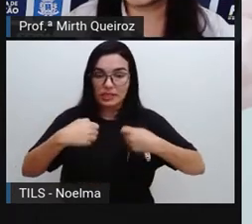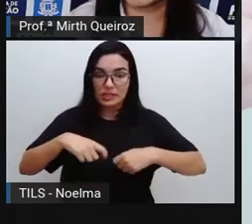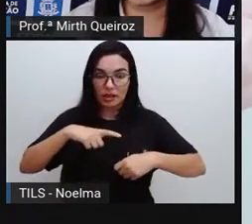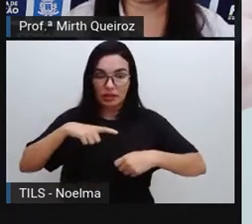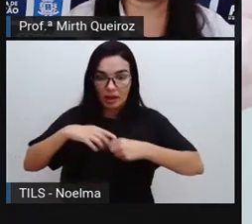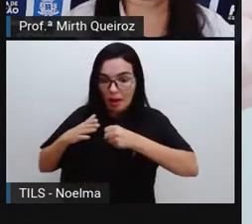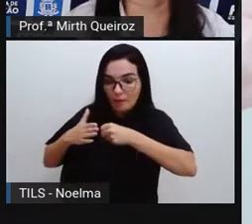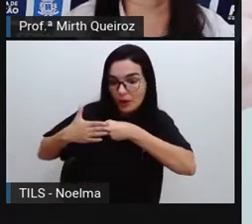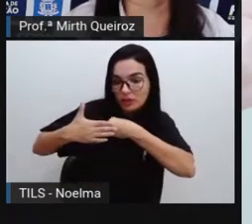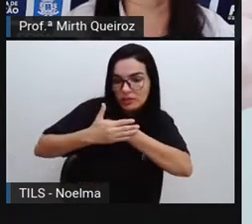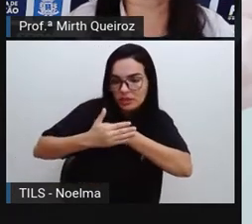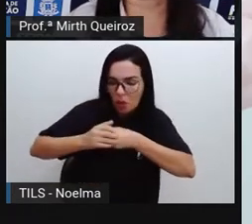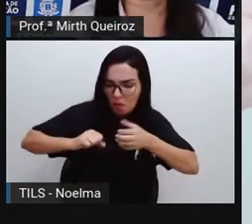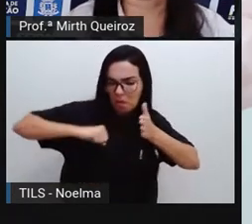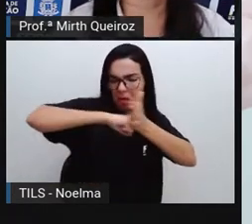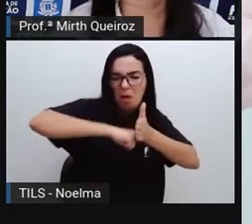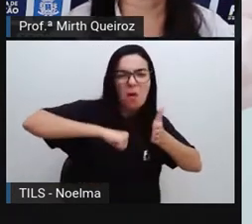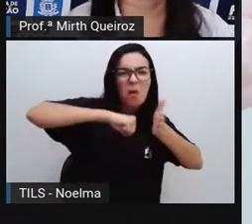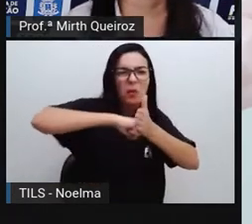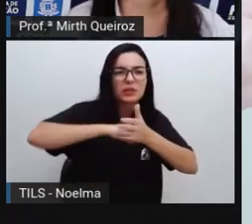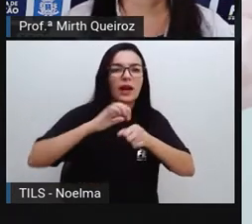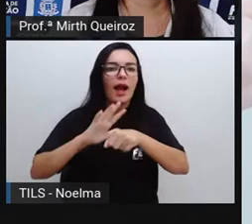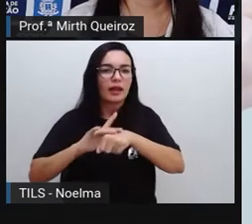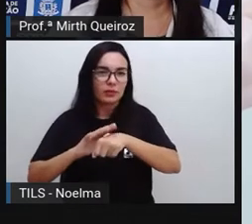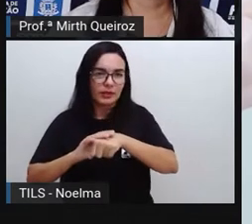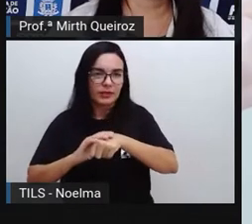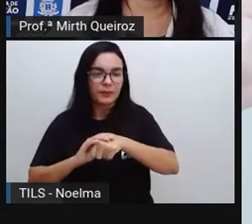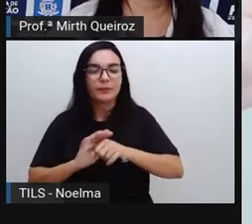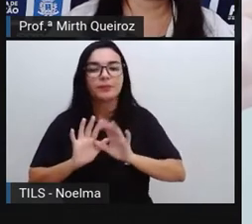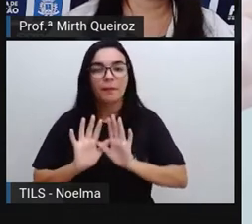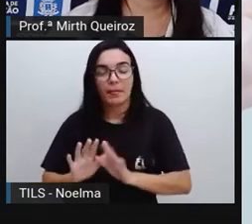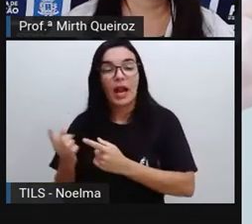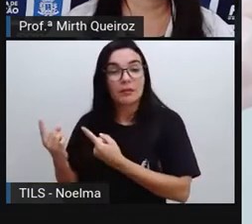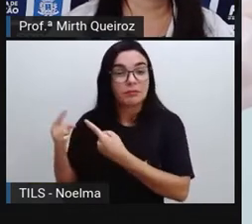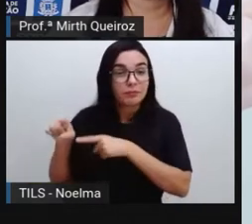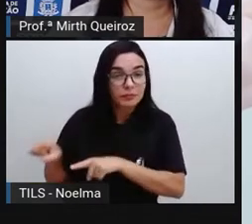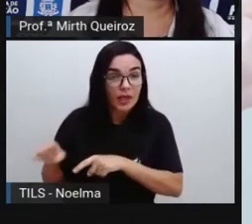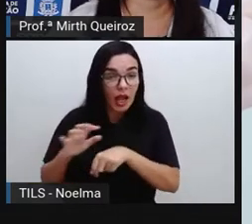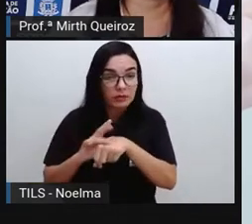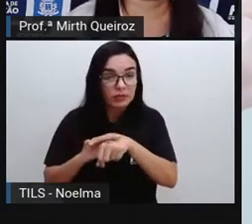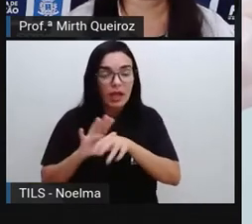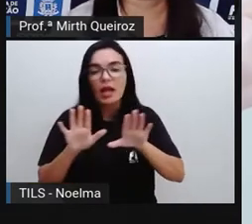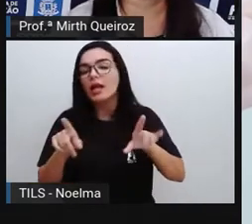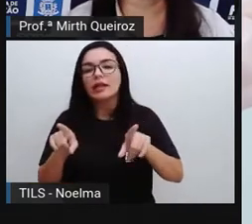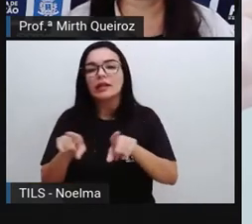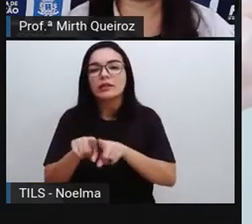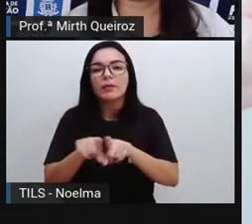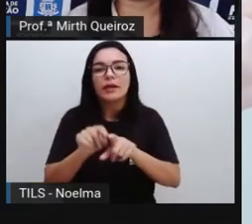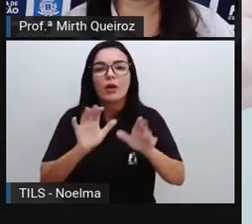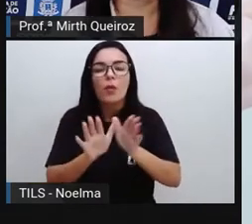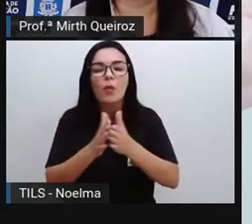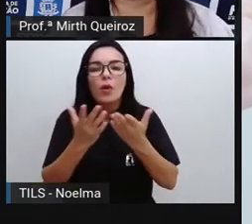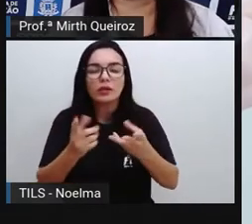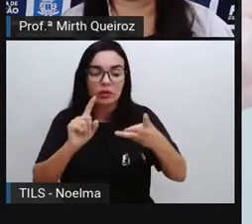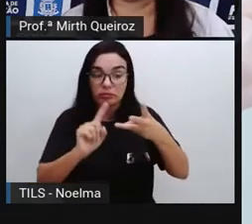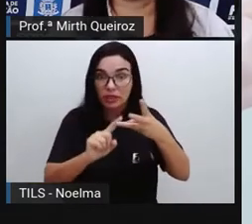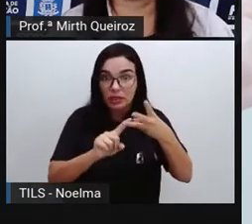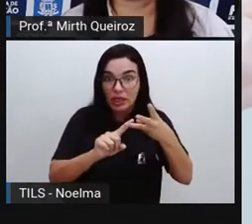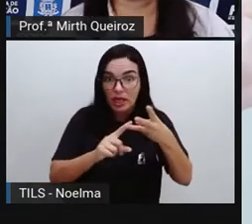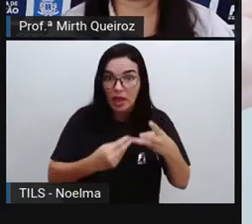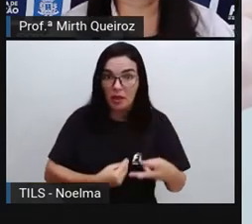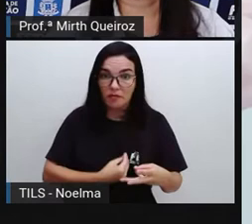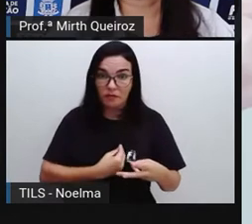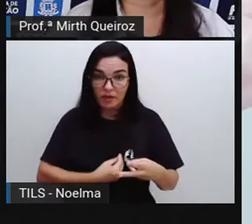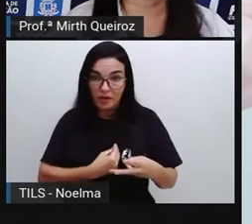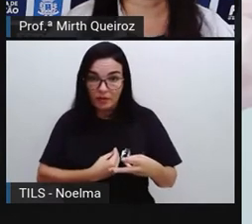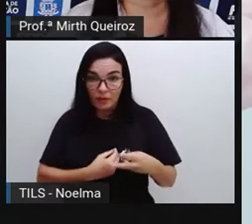contra aquela doença. E quando ele é produzido a partir dos organismos vivos enfraquecidos,